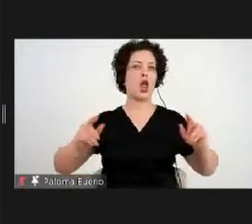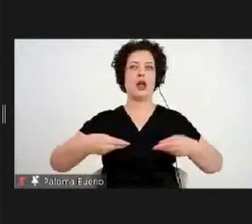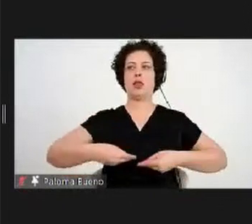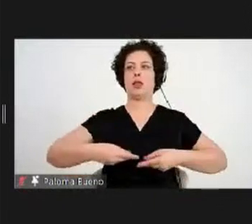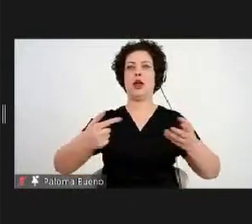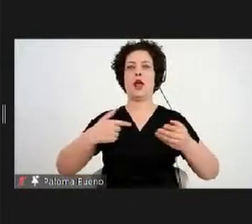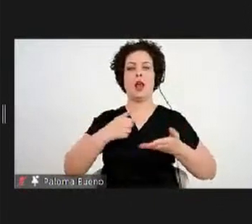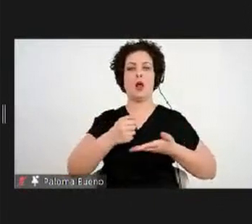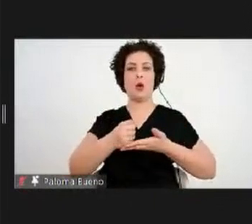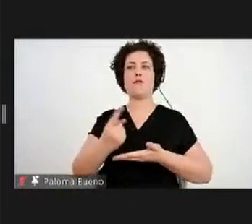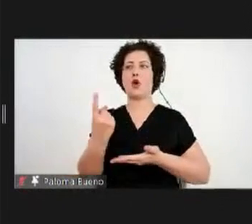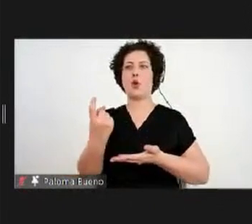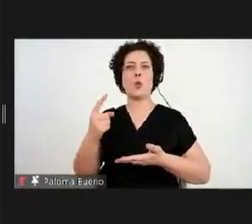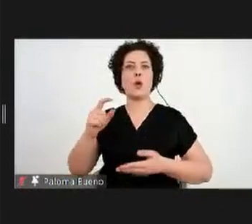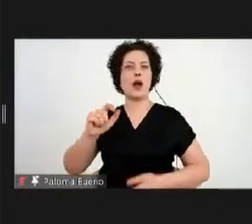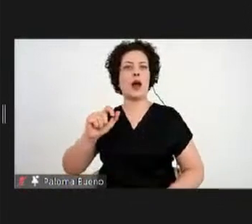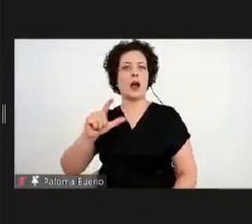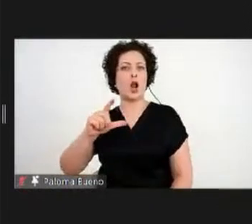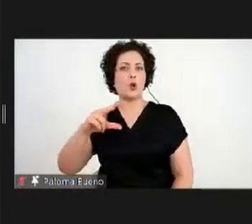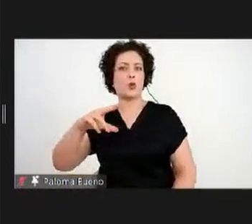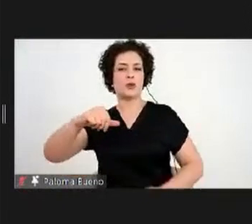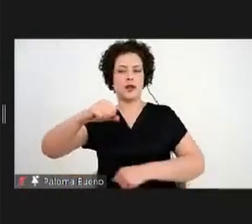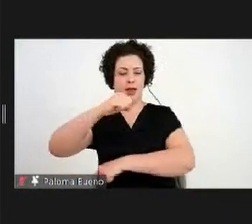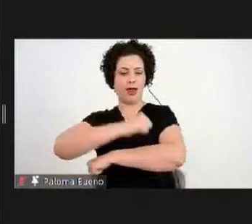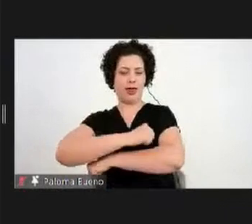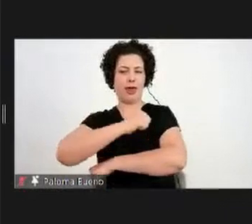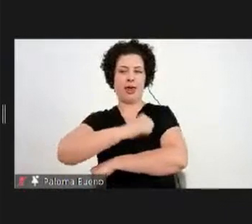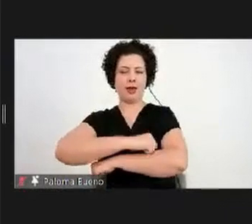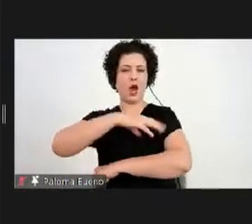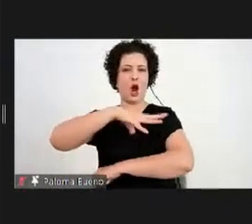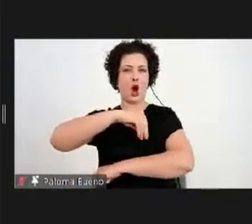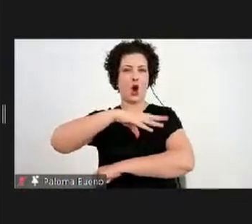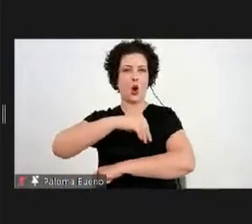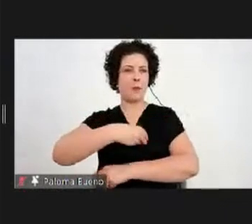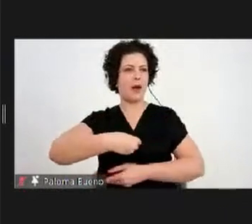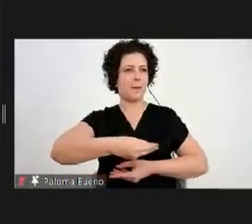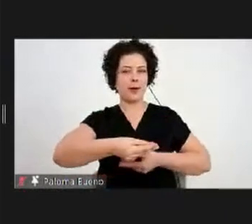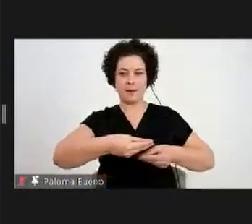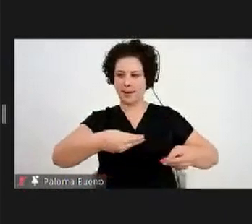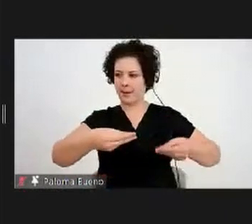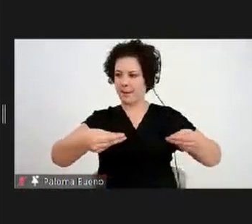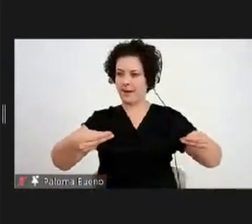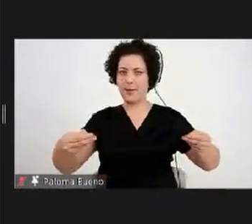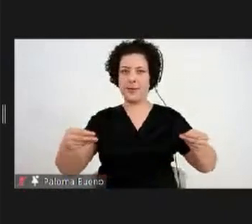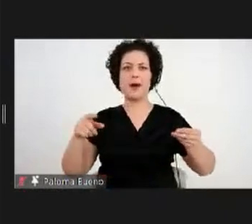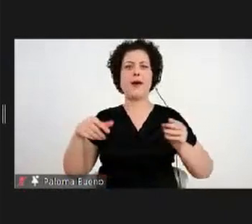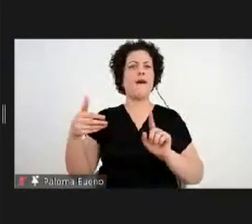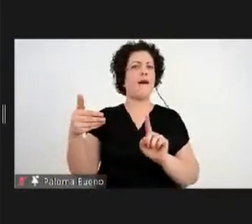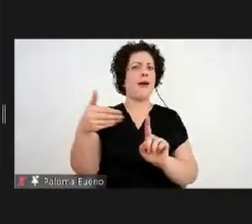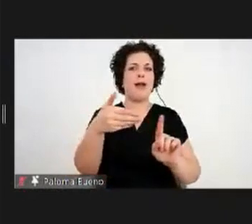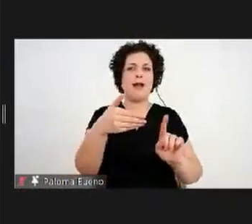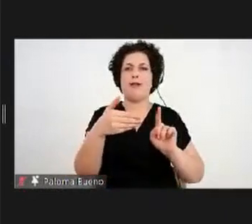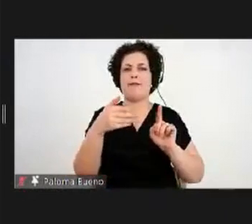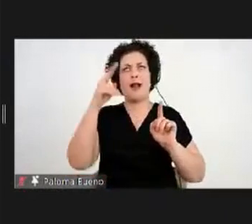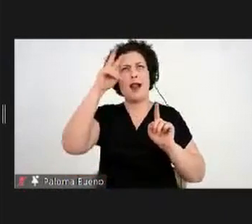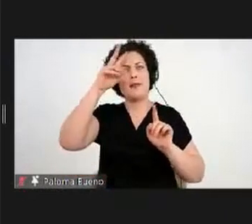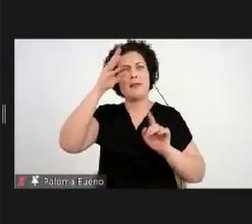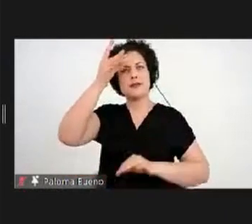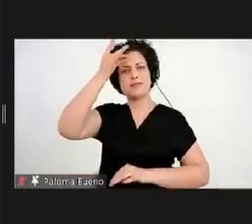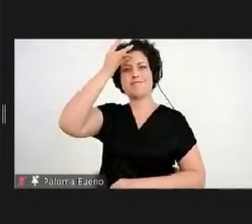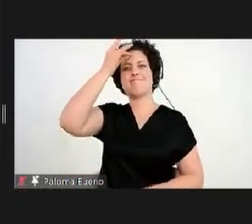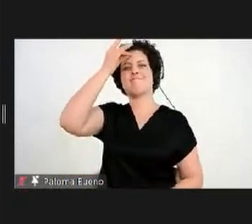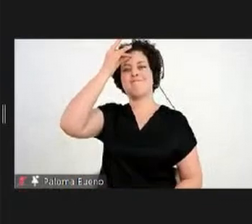Ana Lúcia reproduziu na nossa máquina de xerox um para cada um, porque isso conta como referência, como lembrança, como